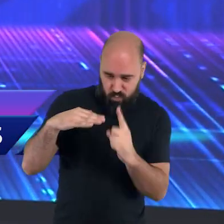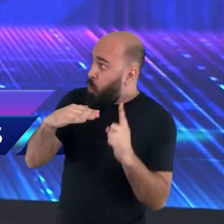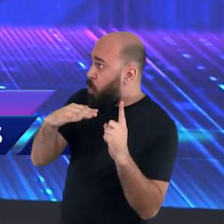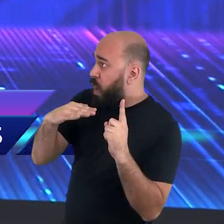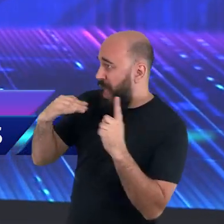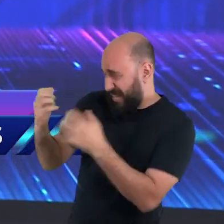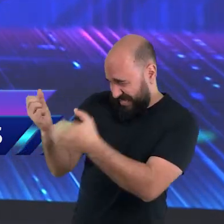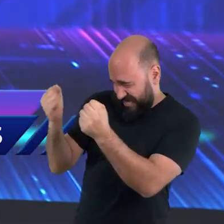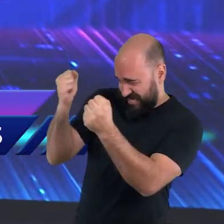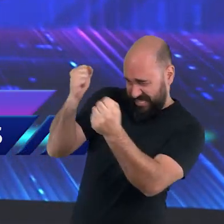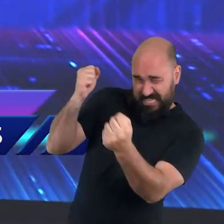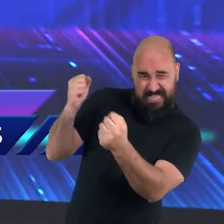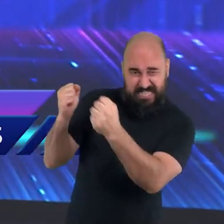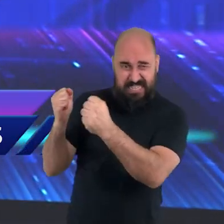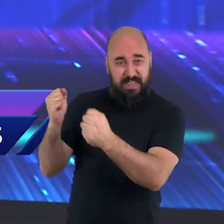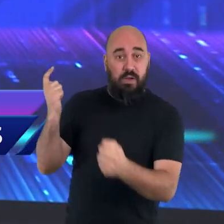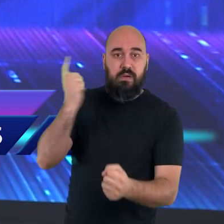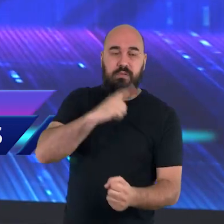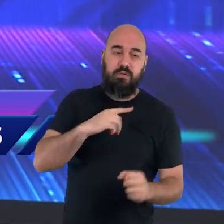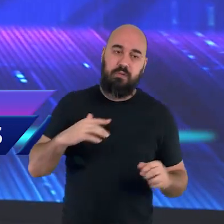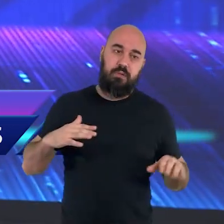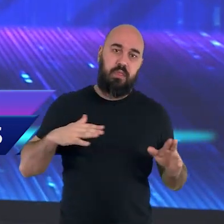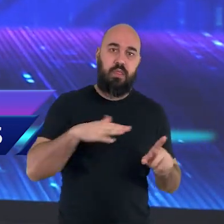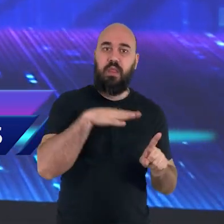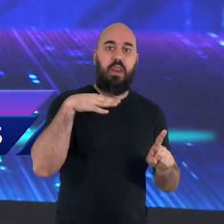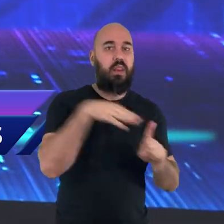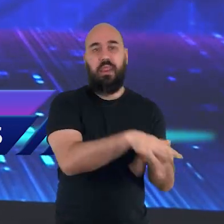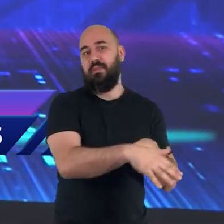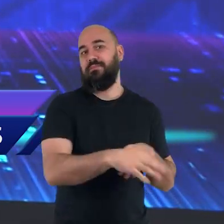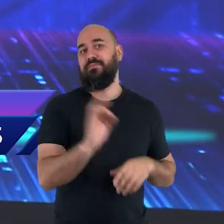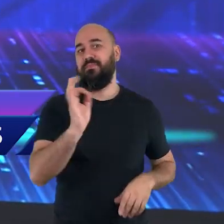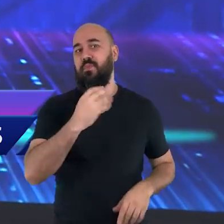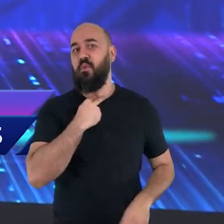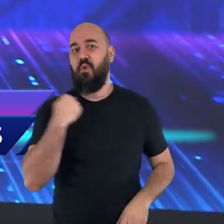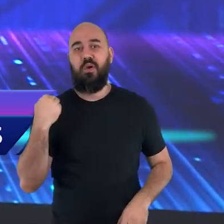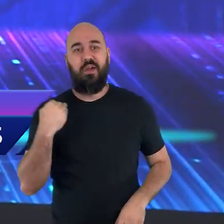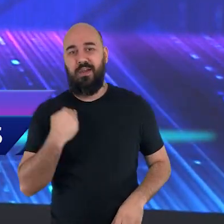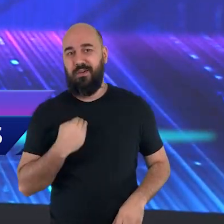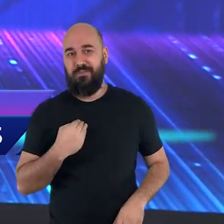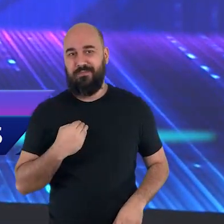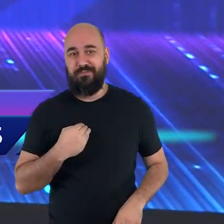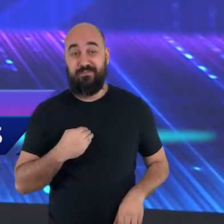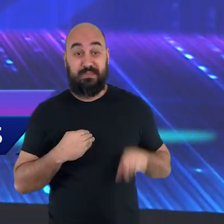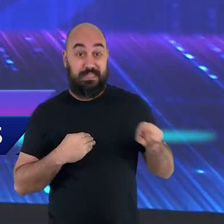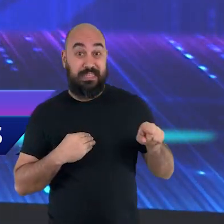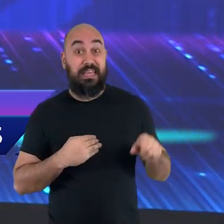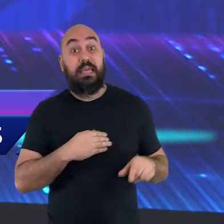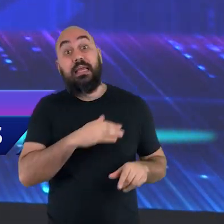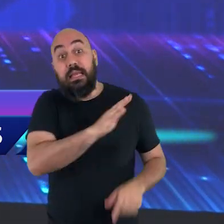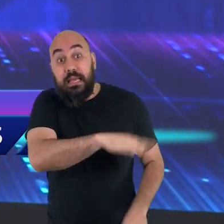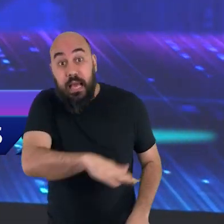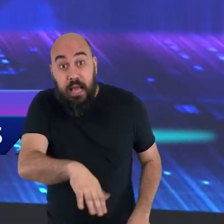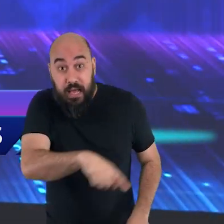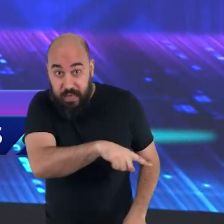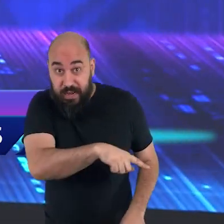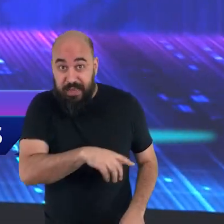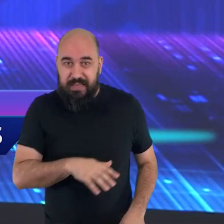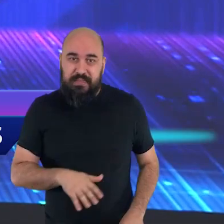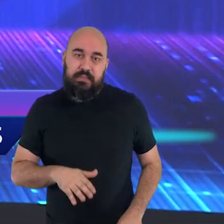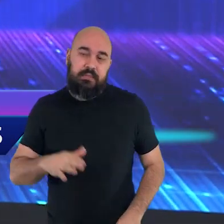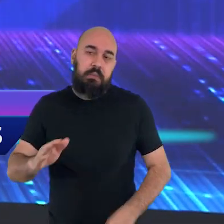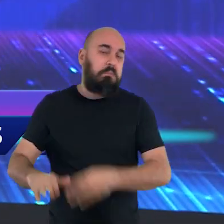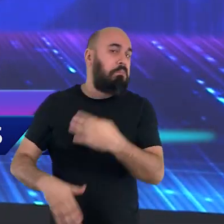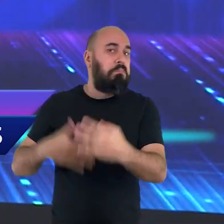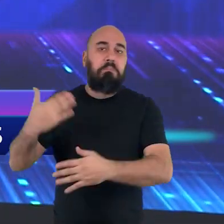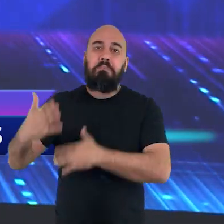atropelado. Anos depois, aquele garotinho, por escolhas equivocadas da vida,